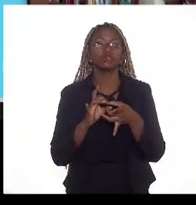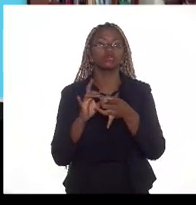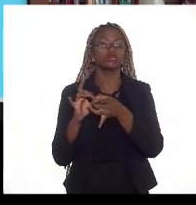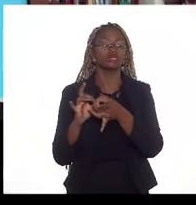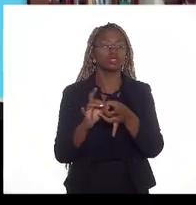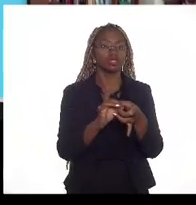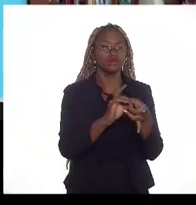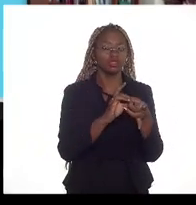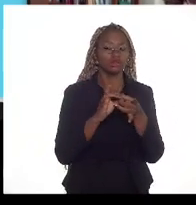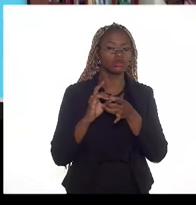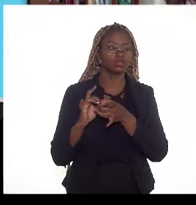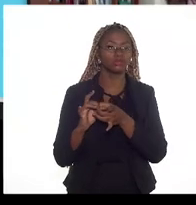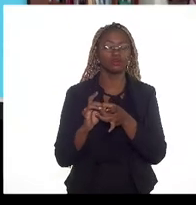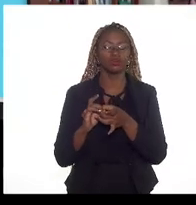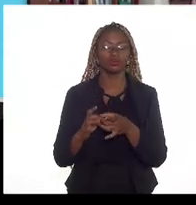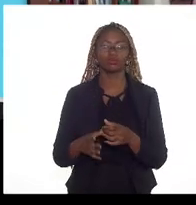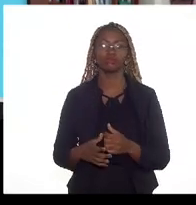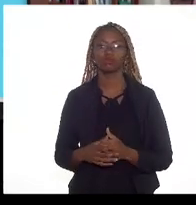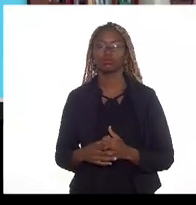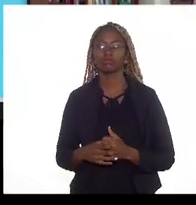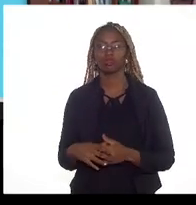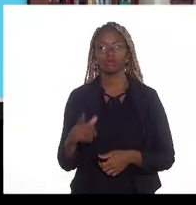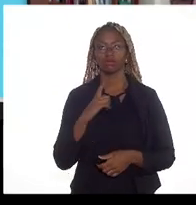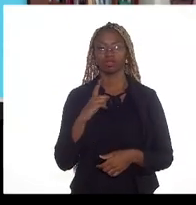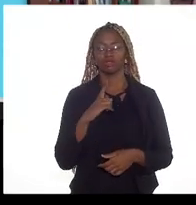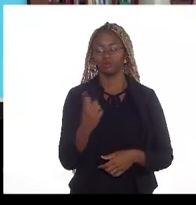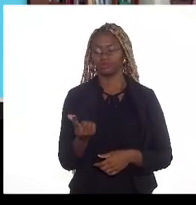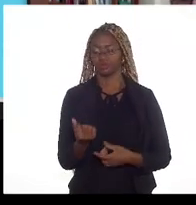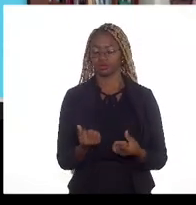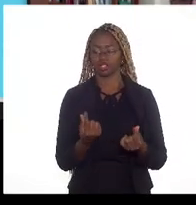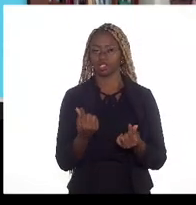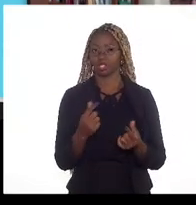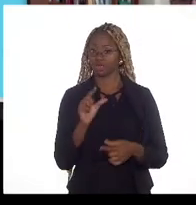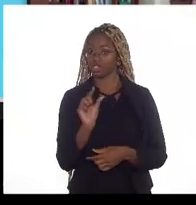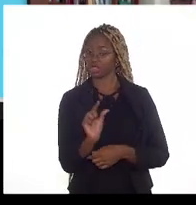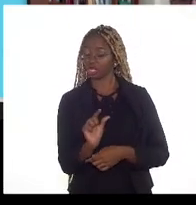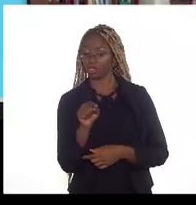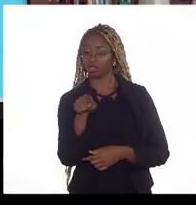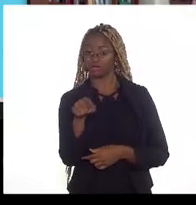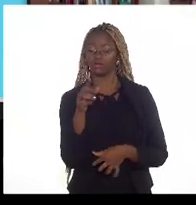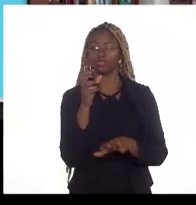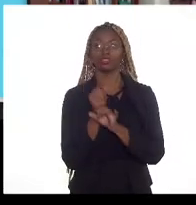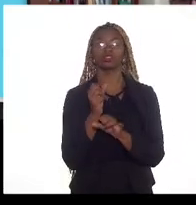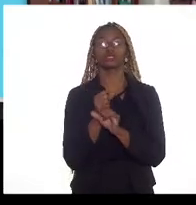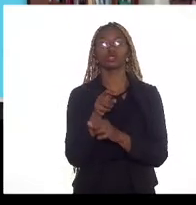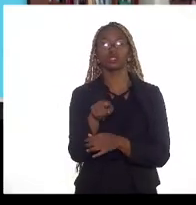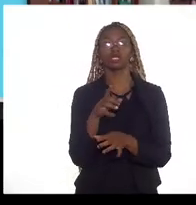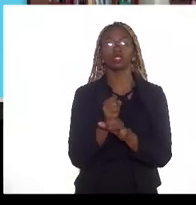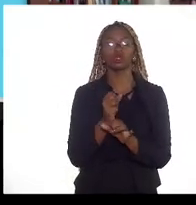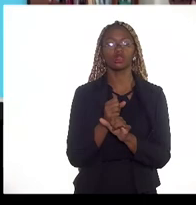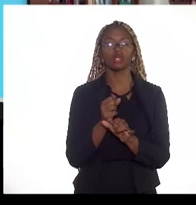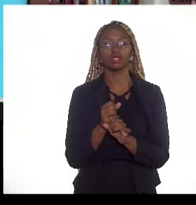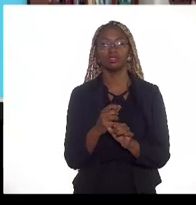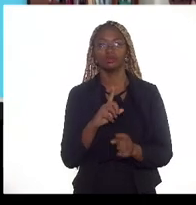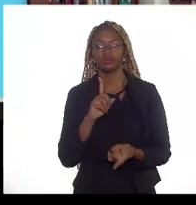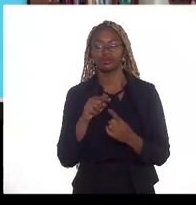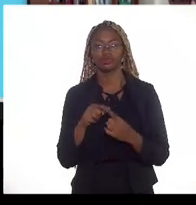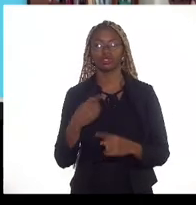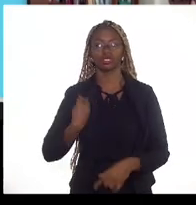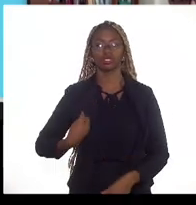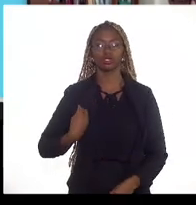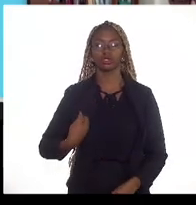tem seu preço mínimo calculado para efeito de participações